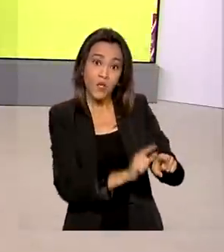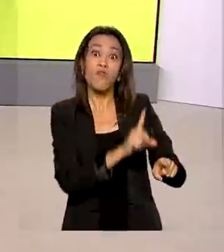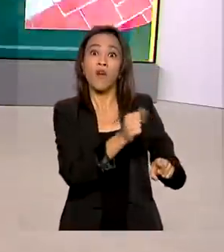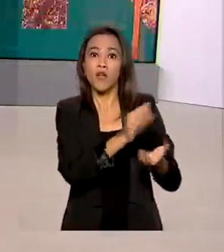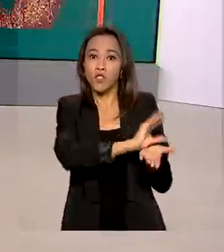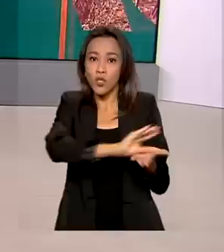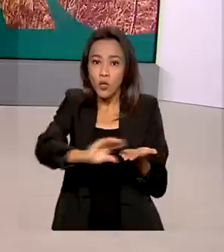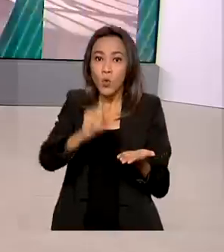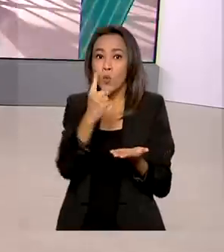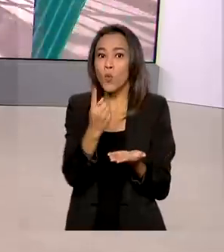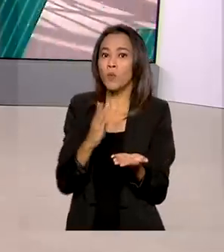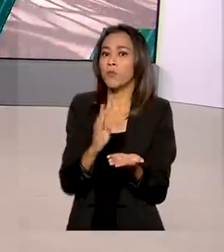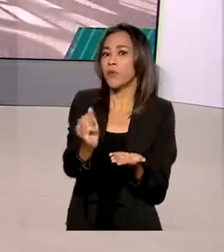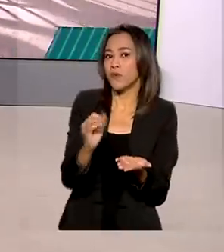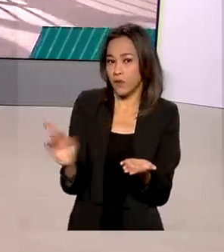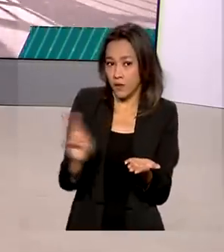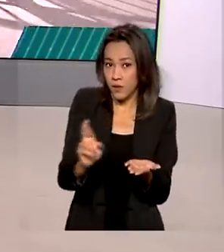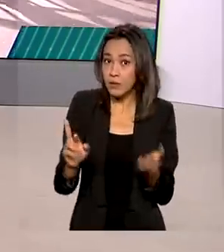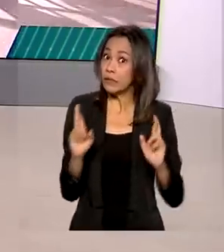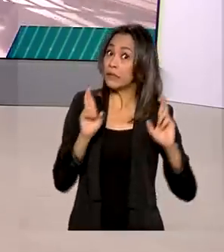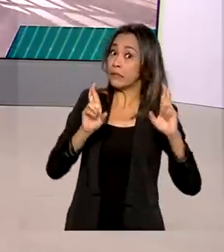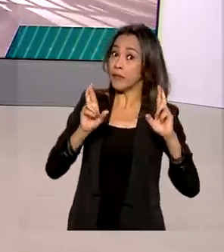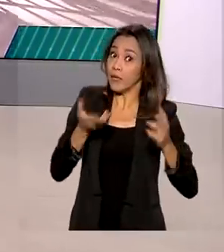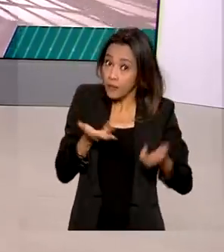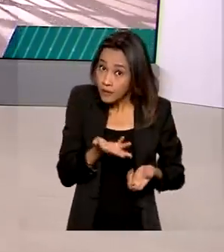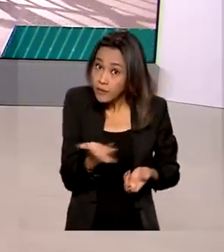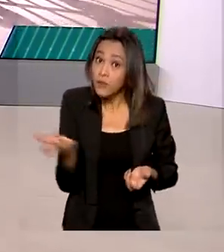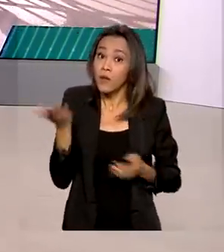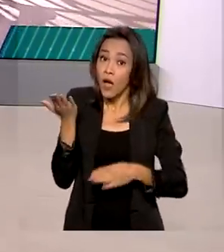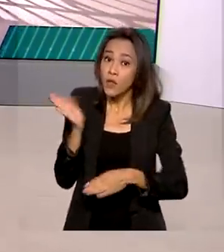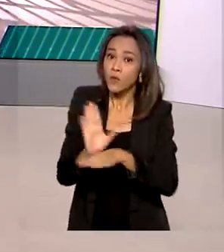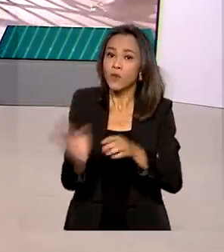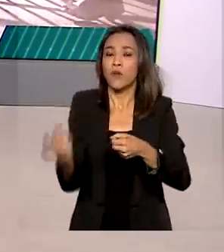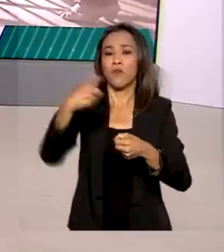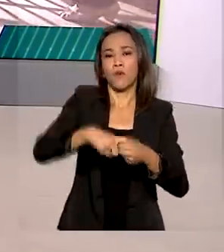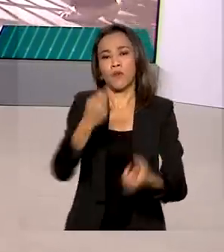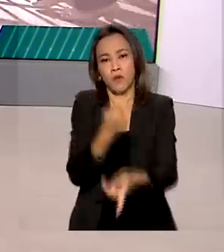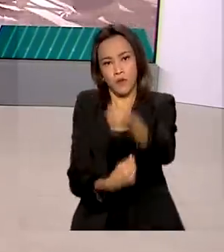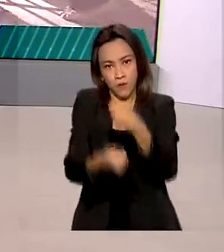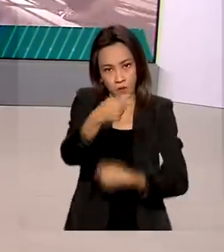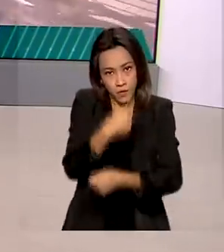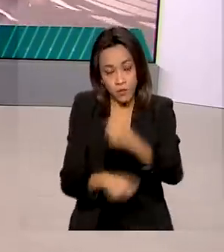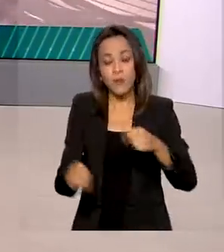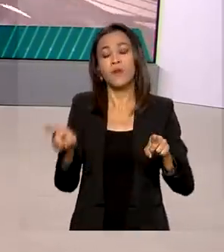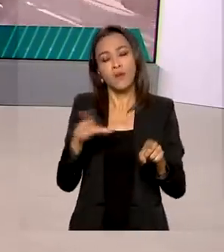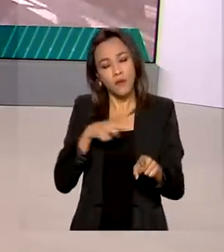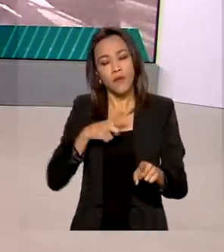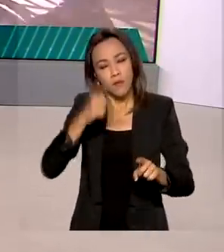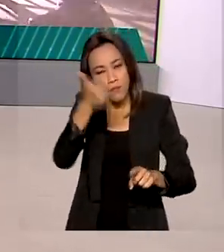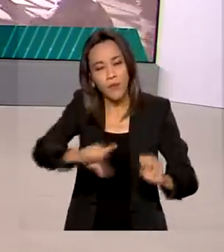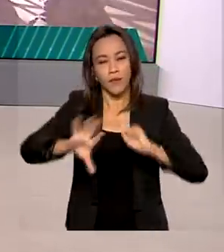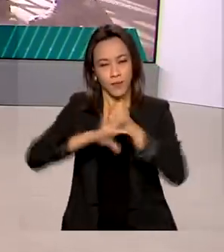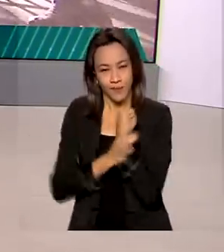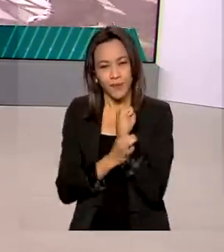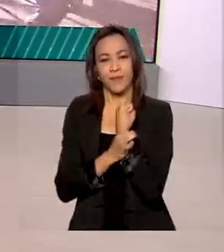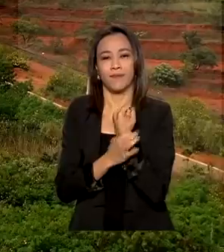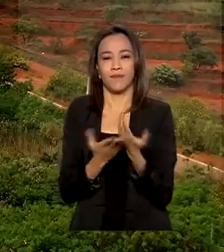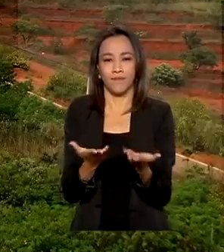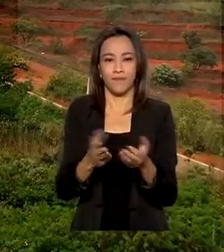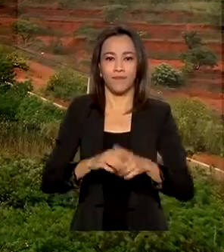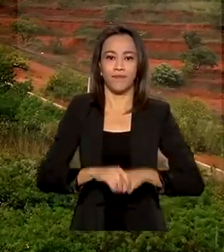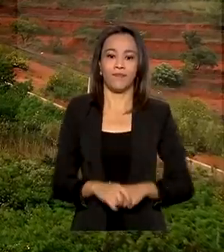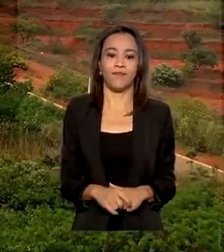bilhão e a expectativa é de que isso ajude na retomada da economia e traga mais segurança na operação do sistema.